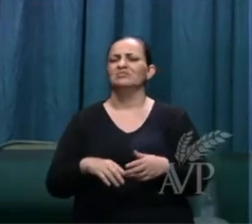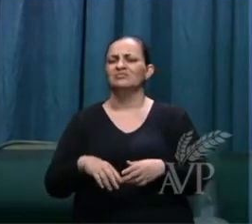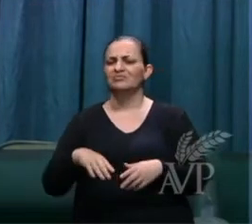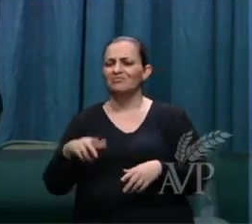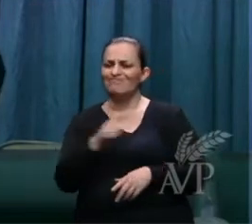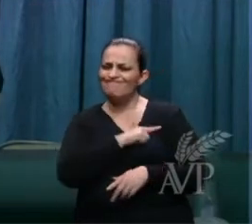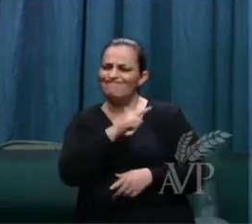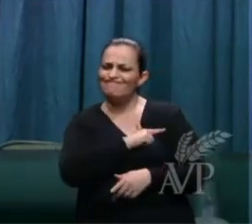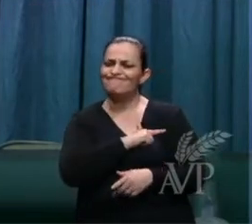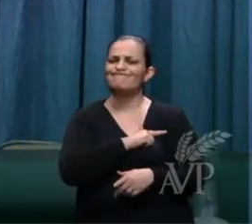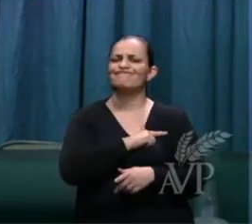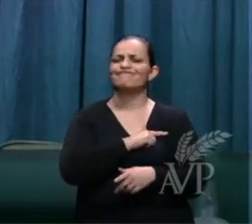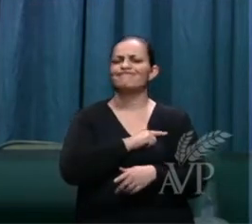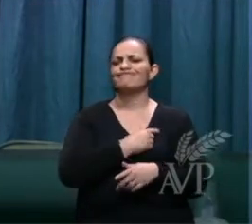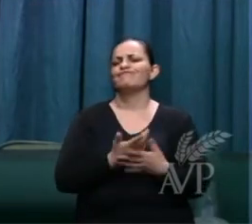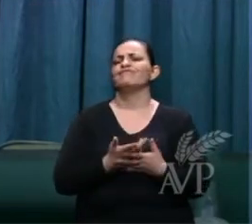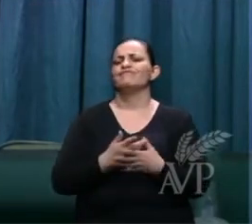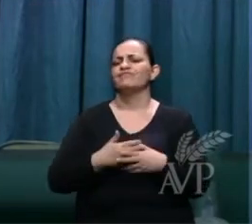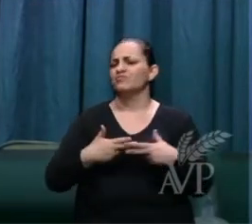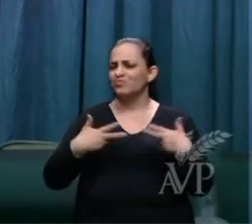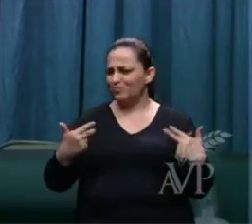esses adultérios,